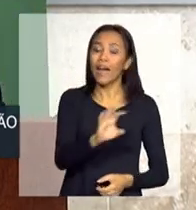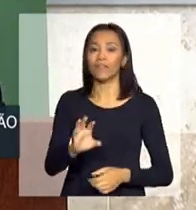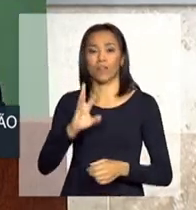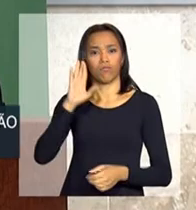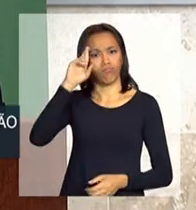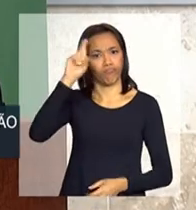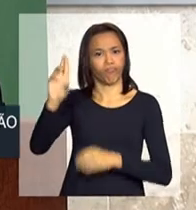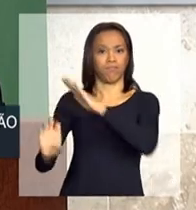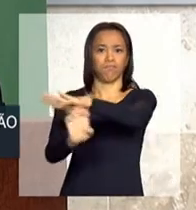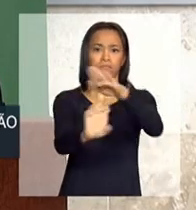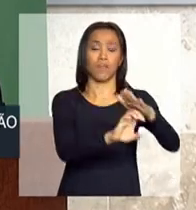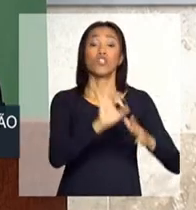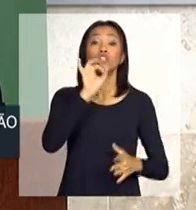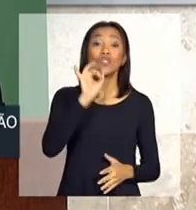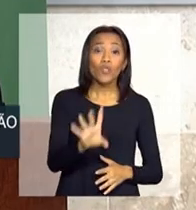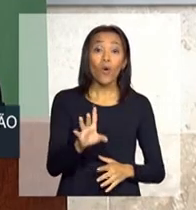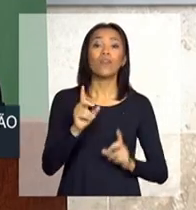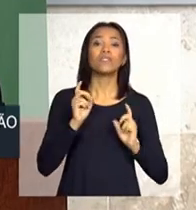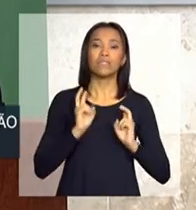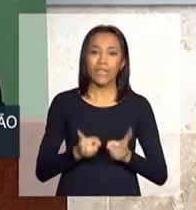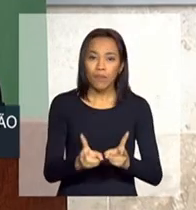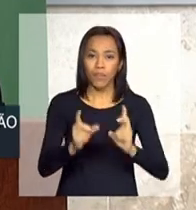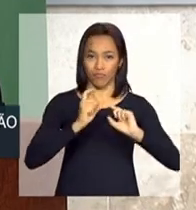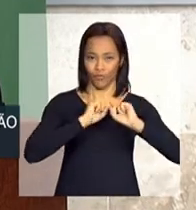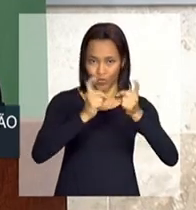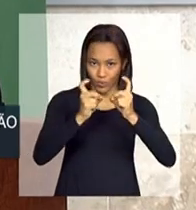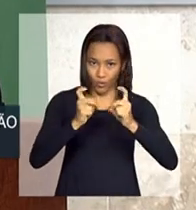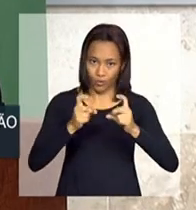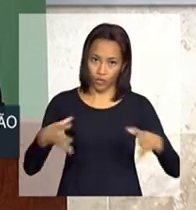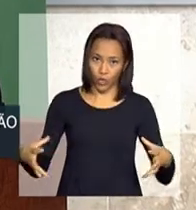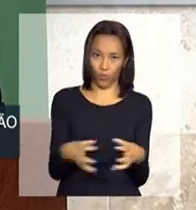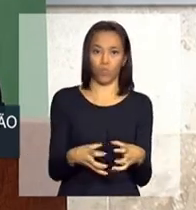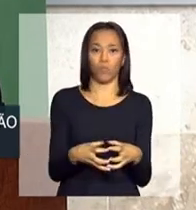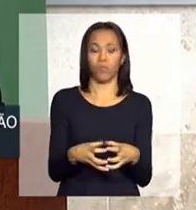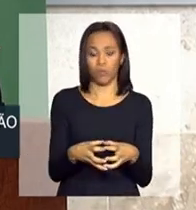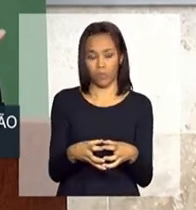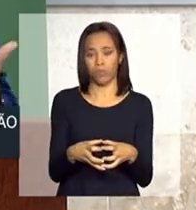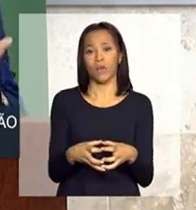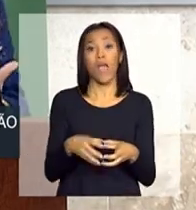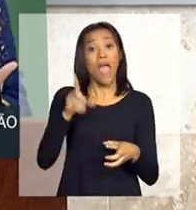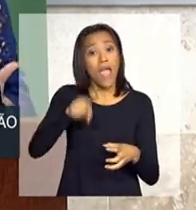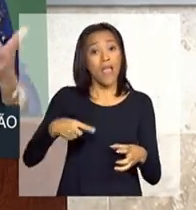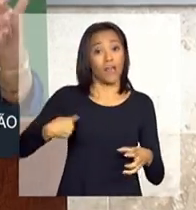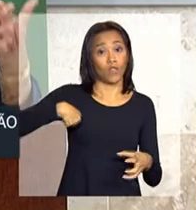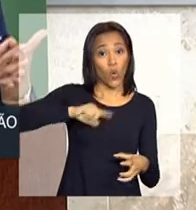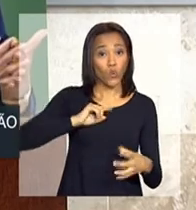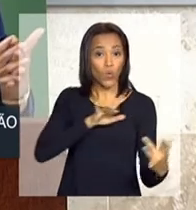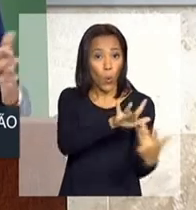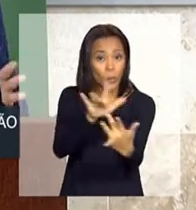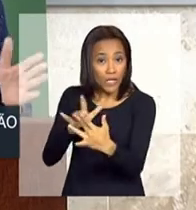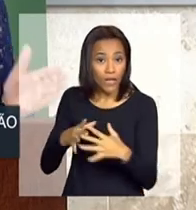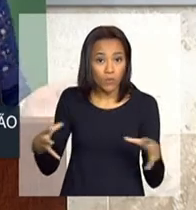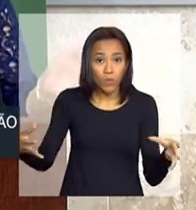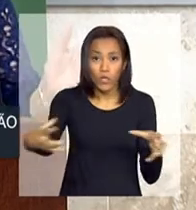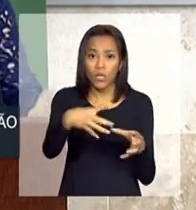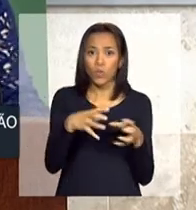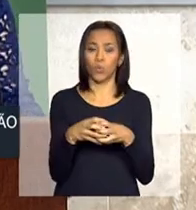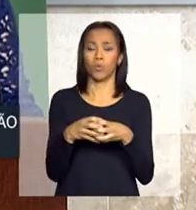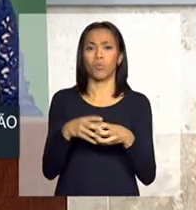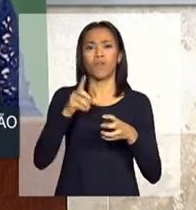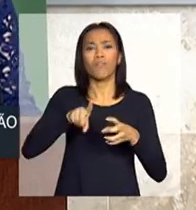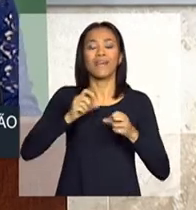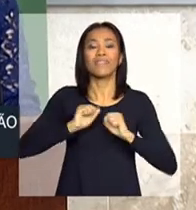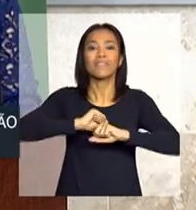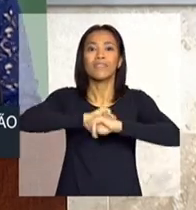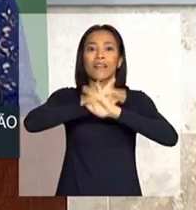pode ser tirada da nossa articulação. Porque é a nossa articulação que vai iluminar esse